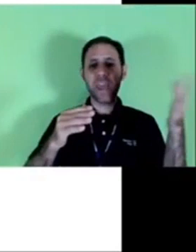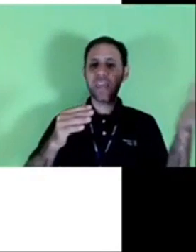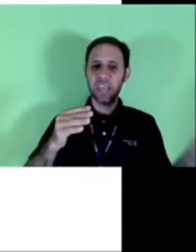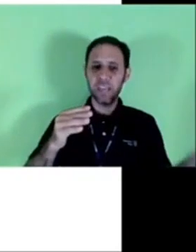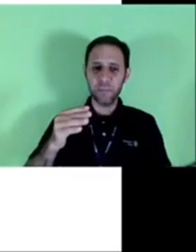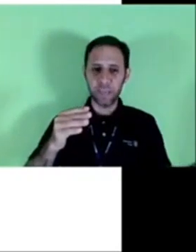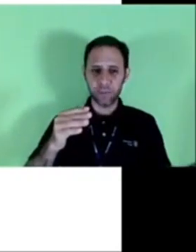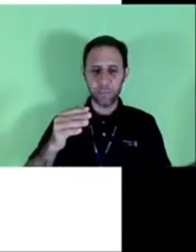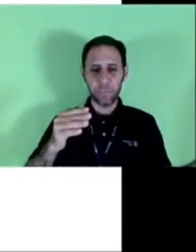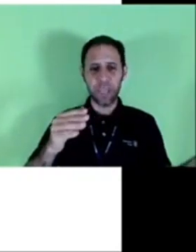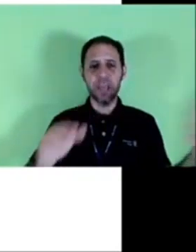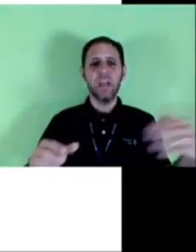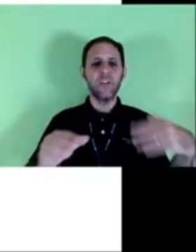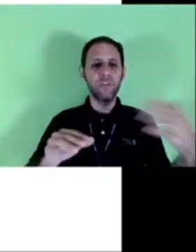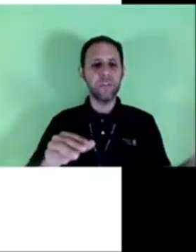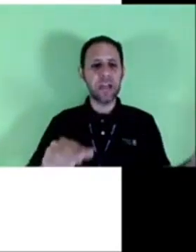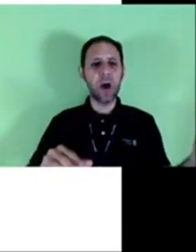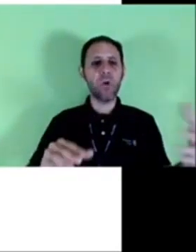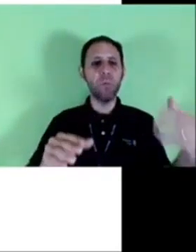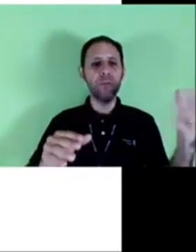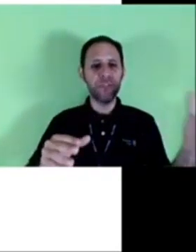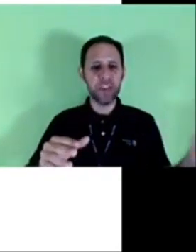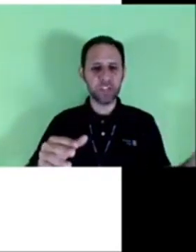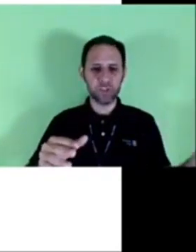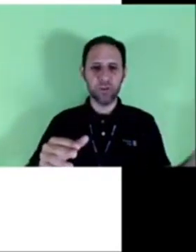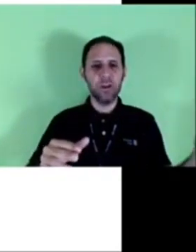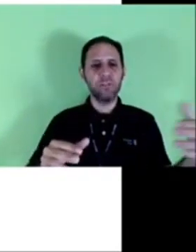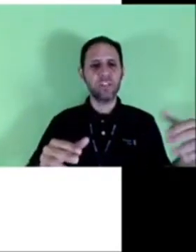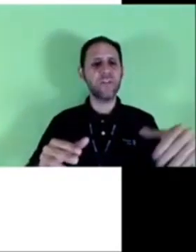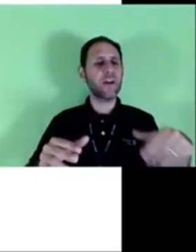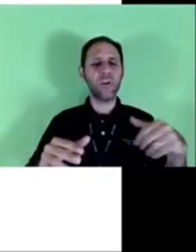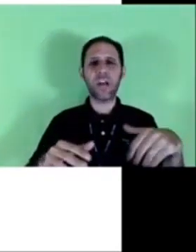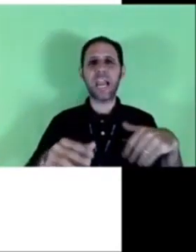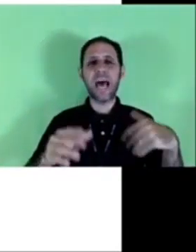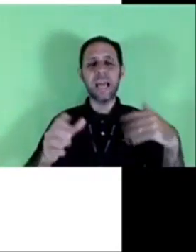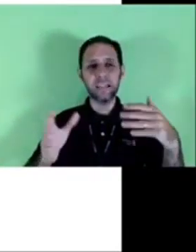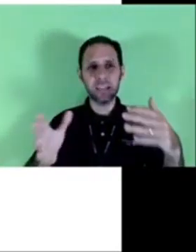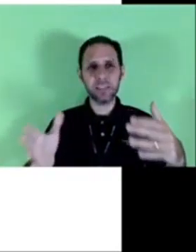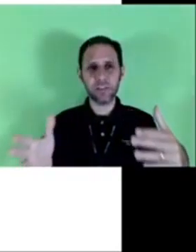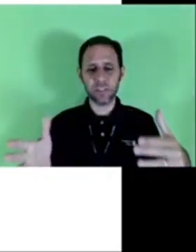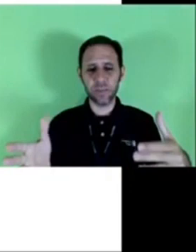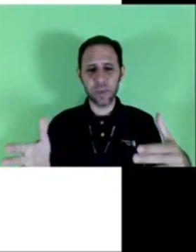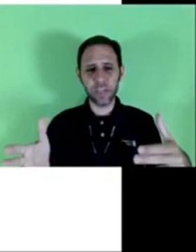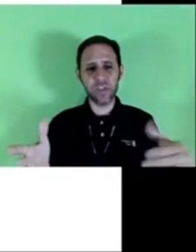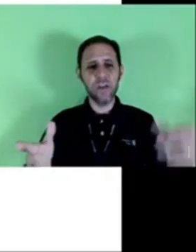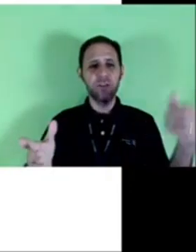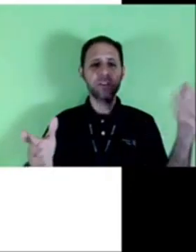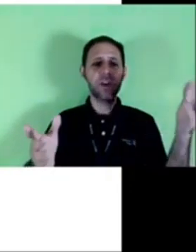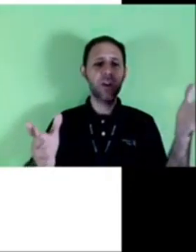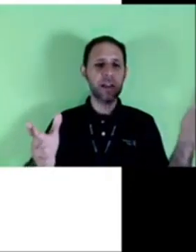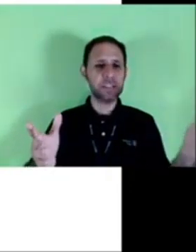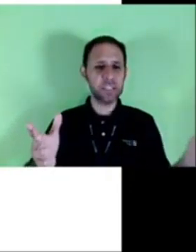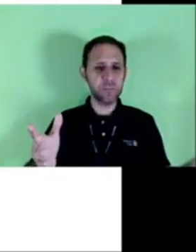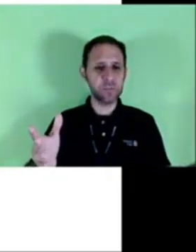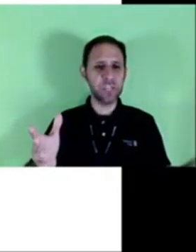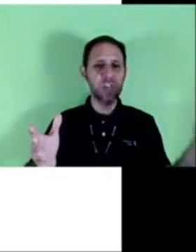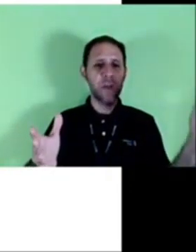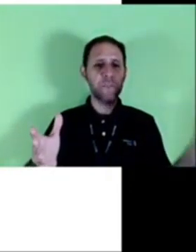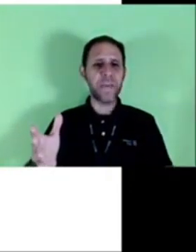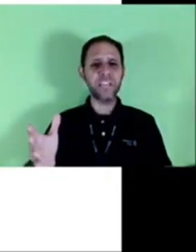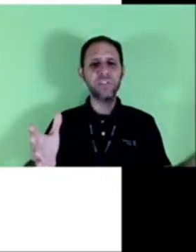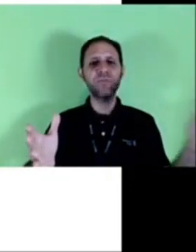seu requerimento no final como fecho você não vai colocar lá atenciosamente você coloca